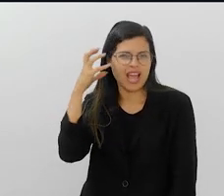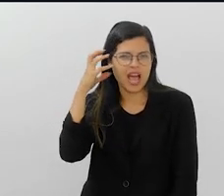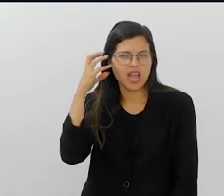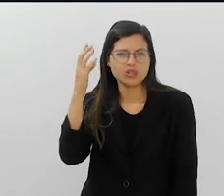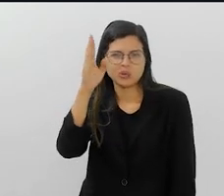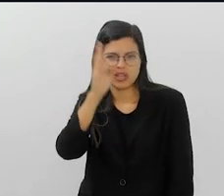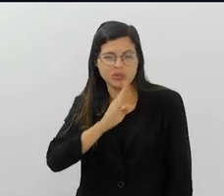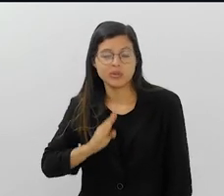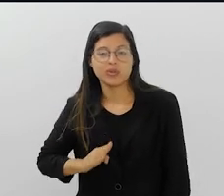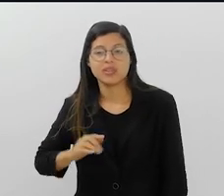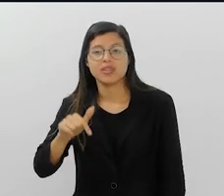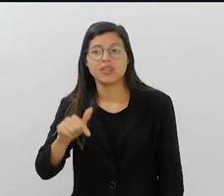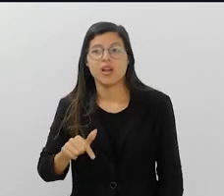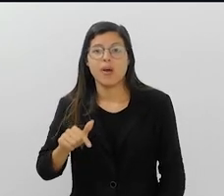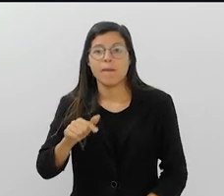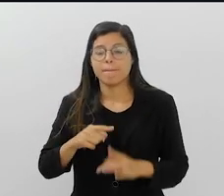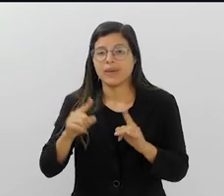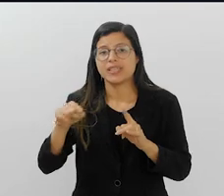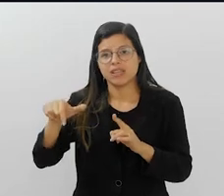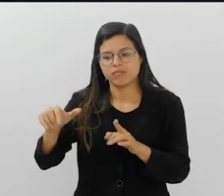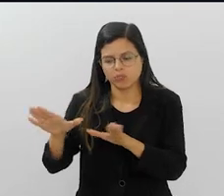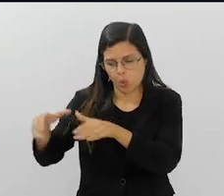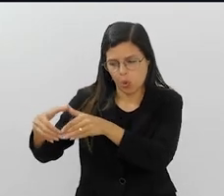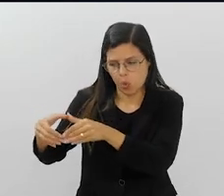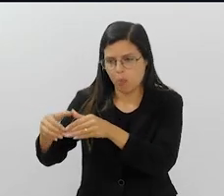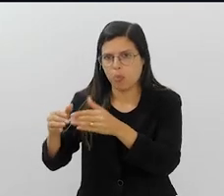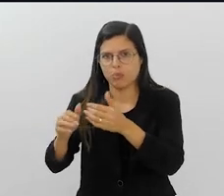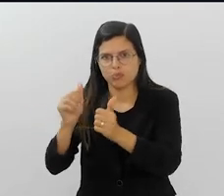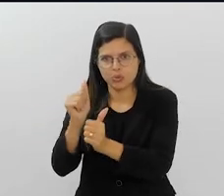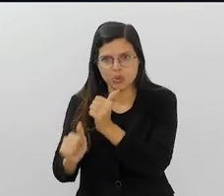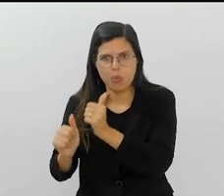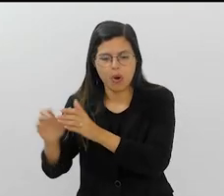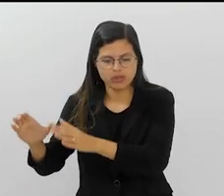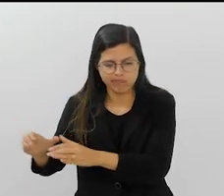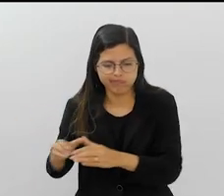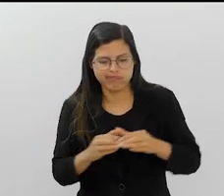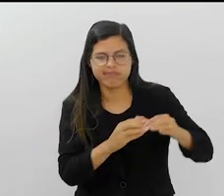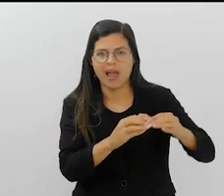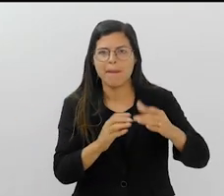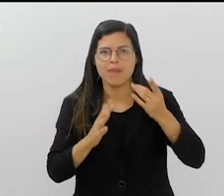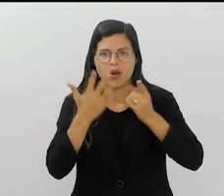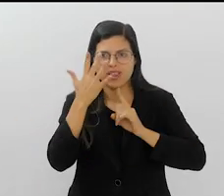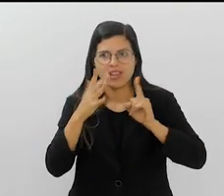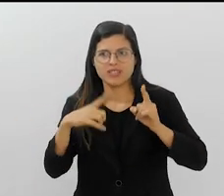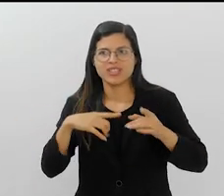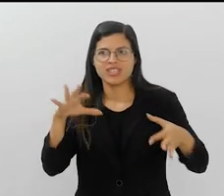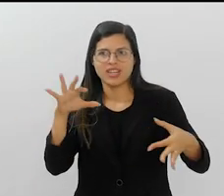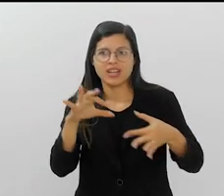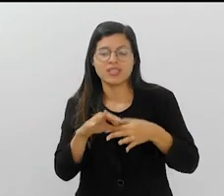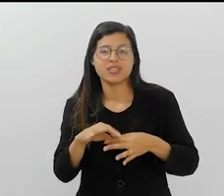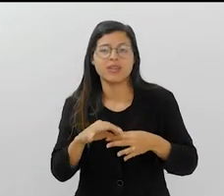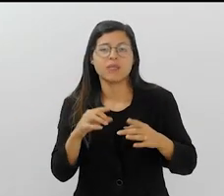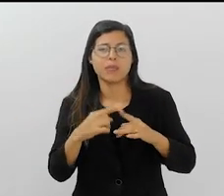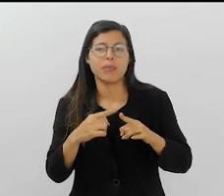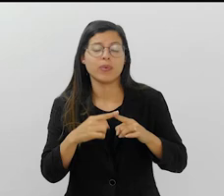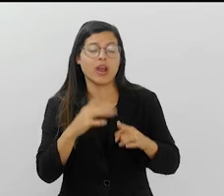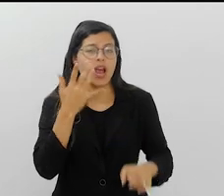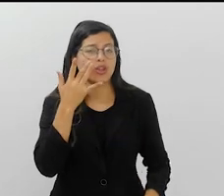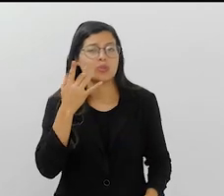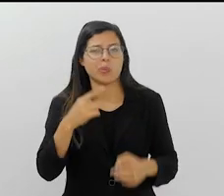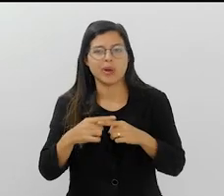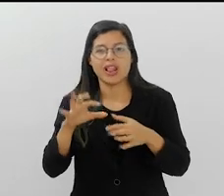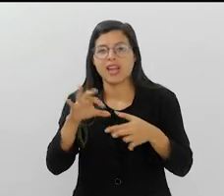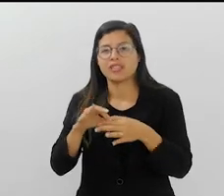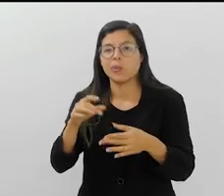Rádio Nacional, mas eles eram ligados ao esporte que você pegava e jogava para o carnaval. Existia essa relação do futebol e Muito por causa do evento ao vivo.